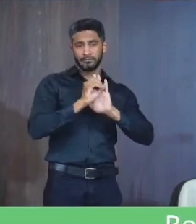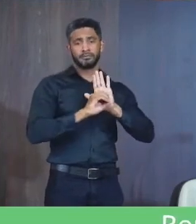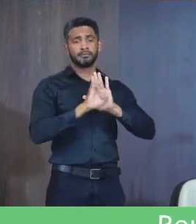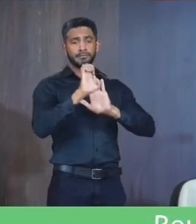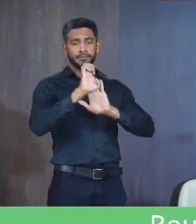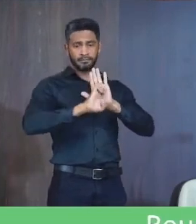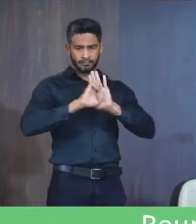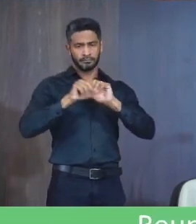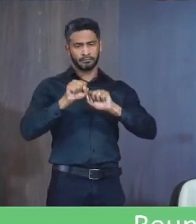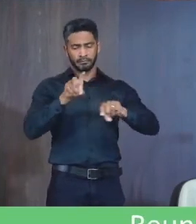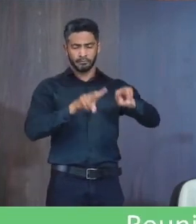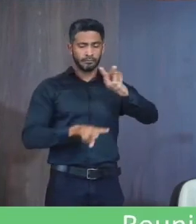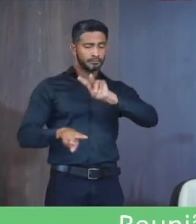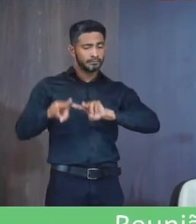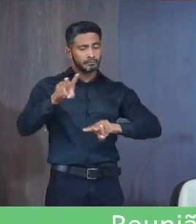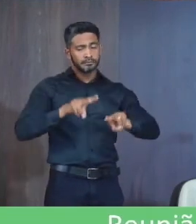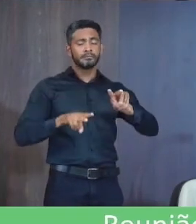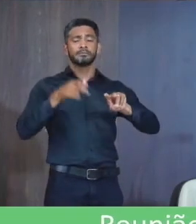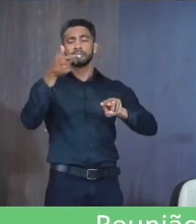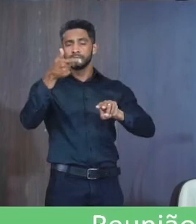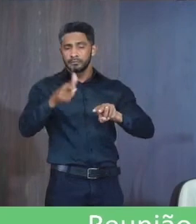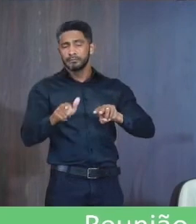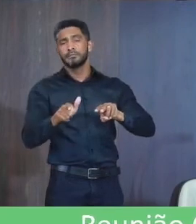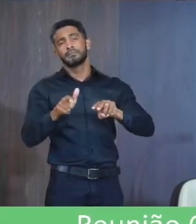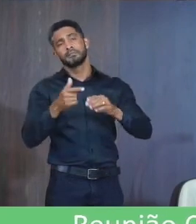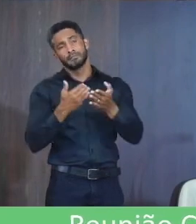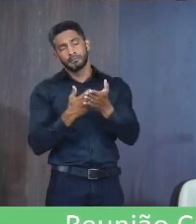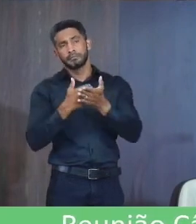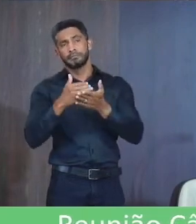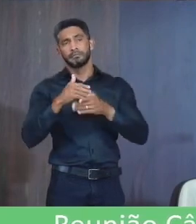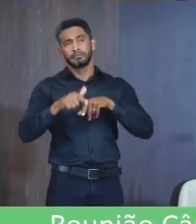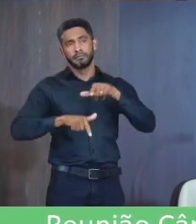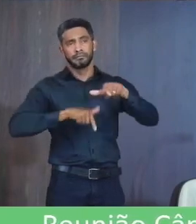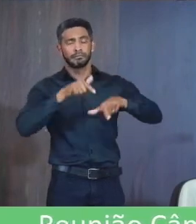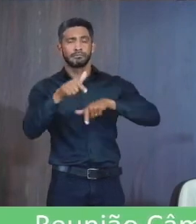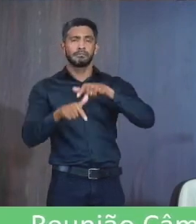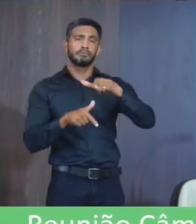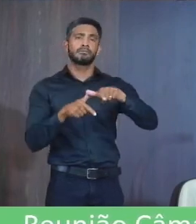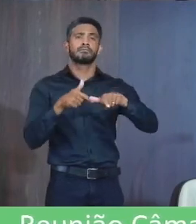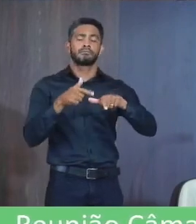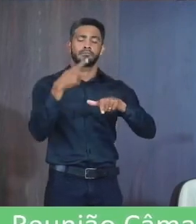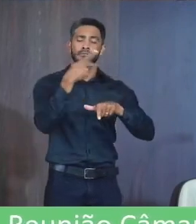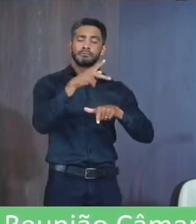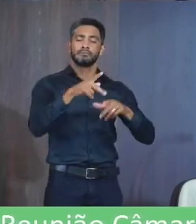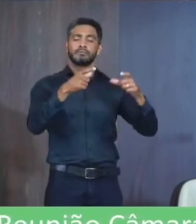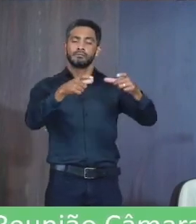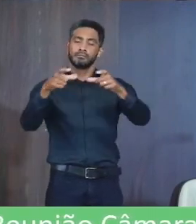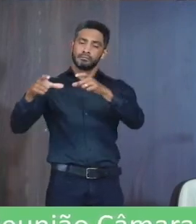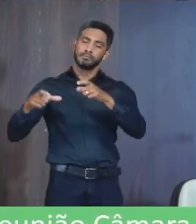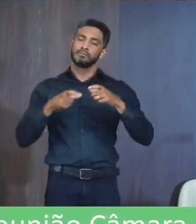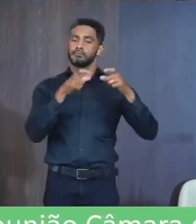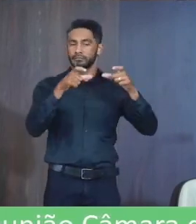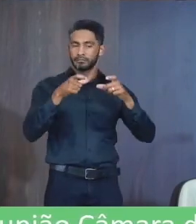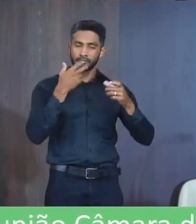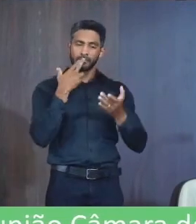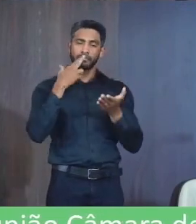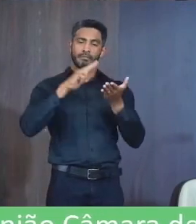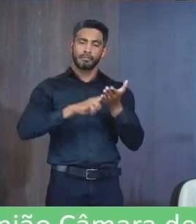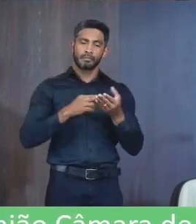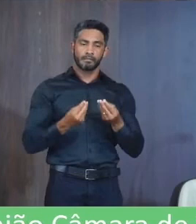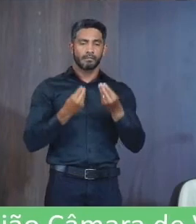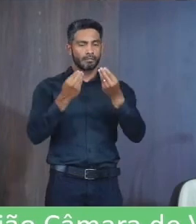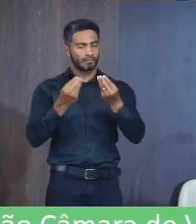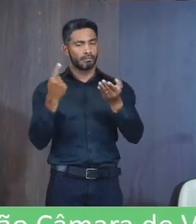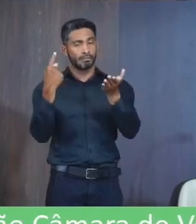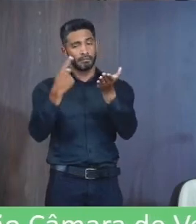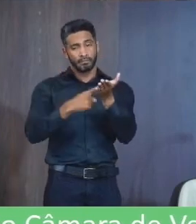Possa reavaliar A situação Com vistas A iniciar As ações De implementação Do serviço De forma gradativa Tendo em vista O